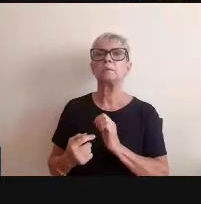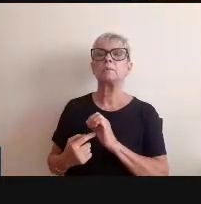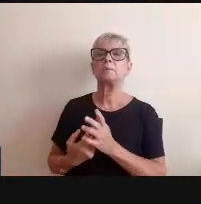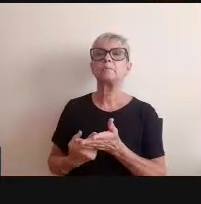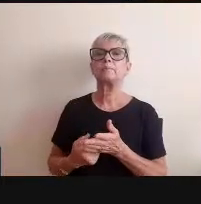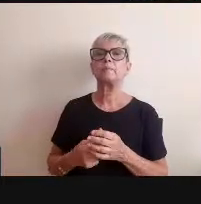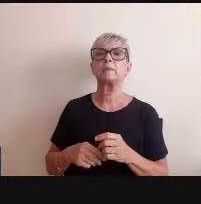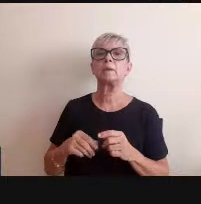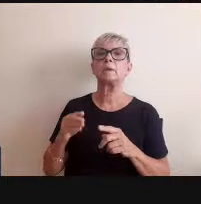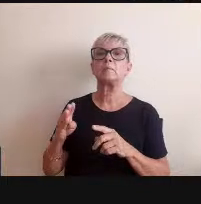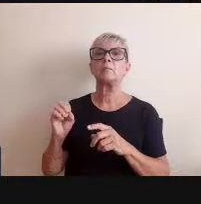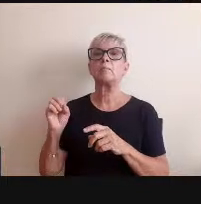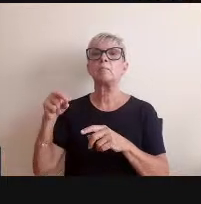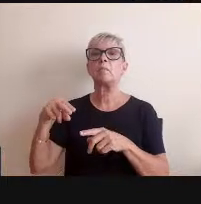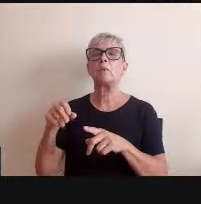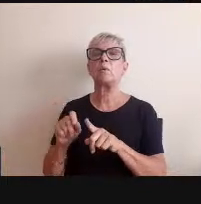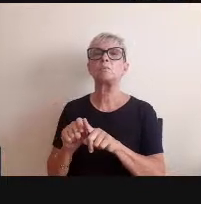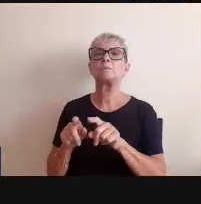desse momento